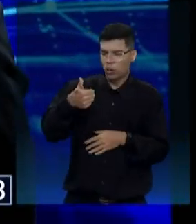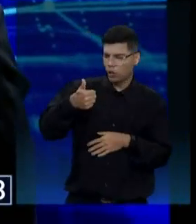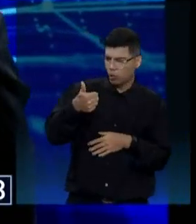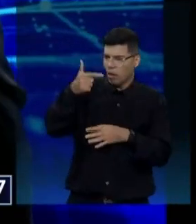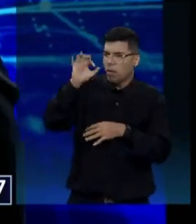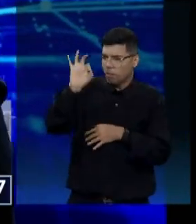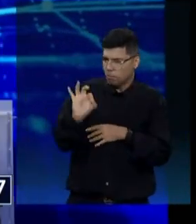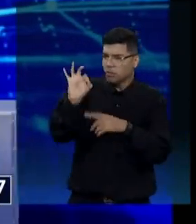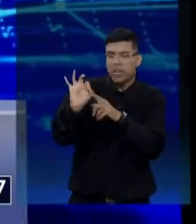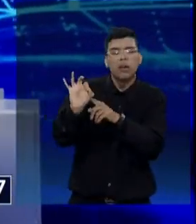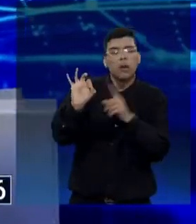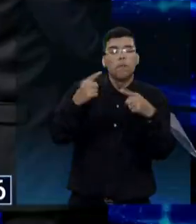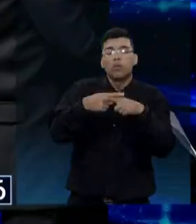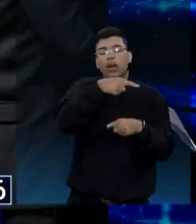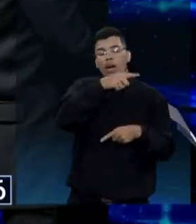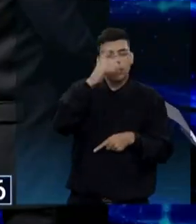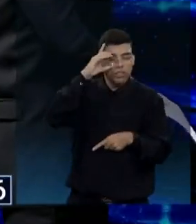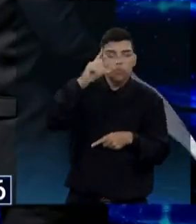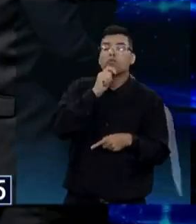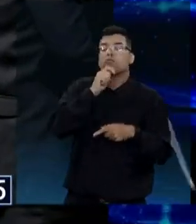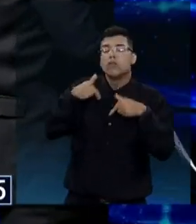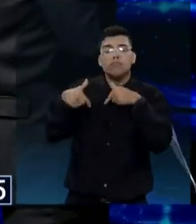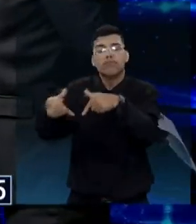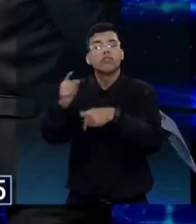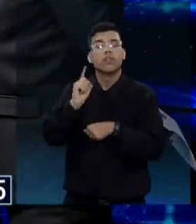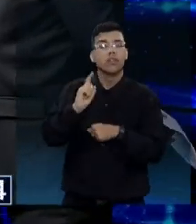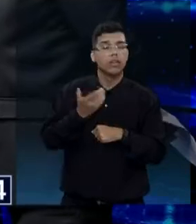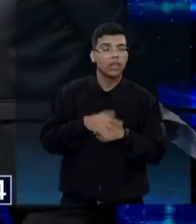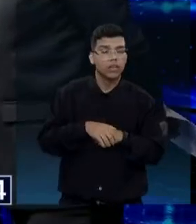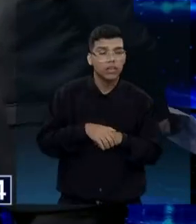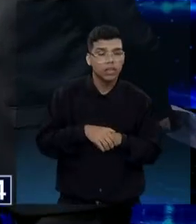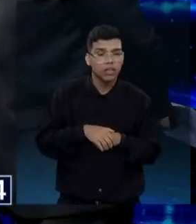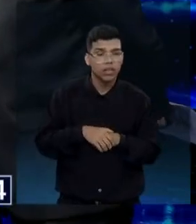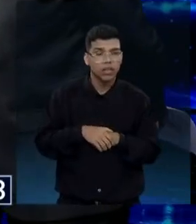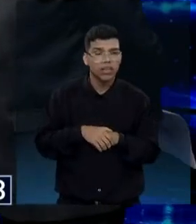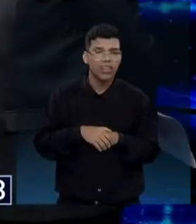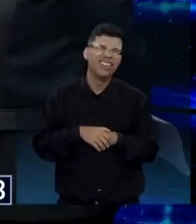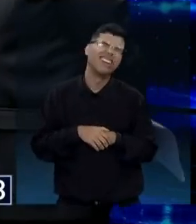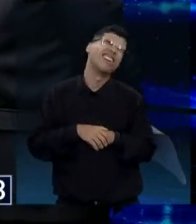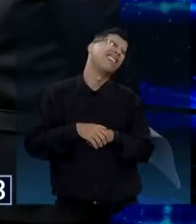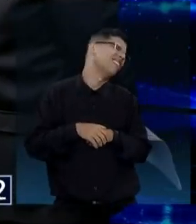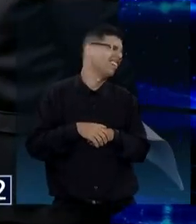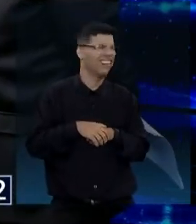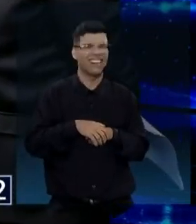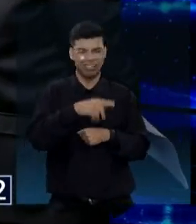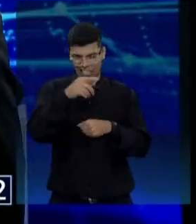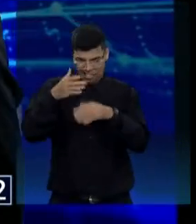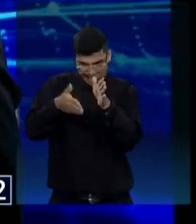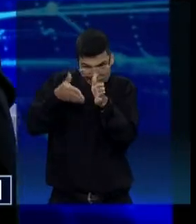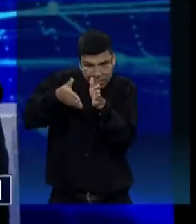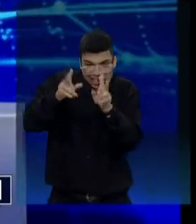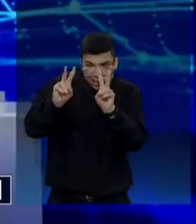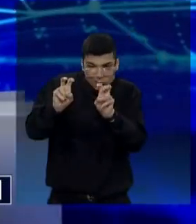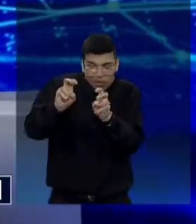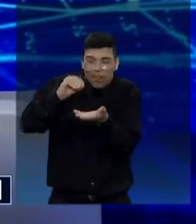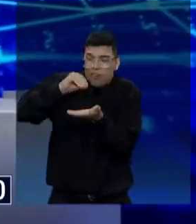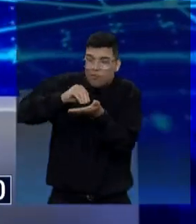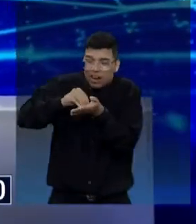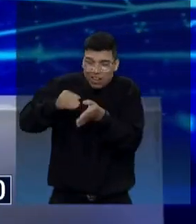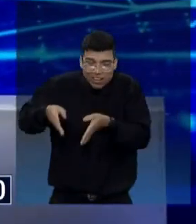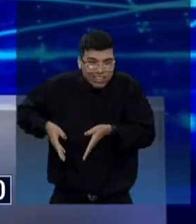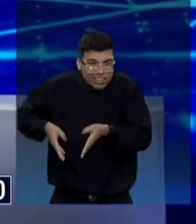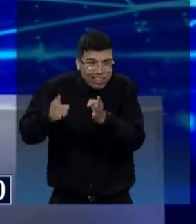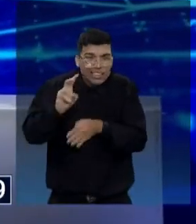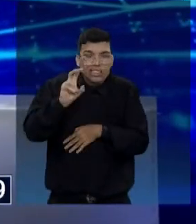Quando o fala em BR-163, não inventa. Faltavam 50 quilômetros. Essa é BR que